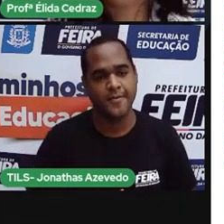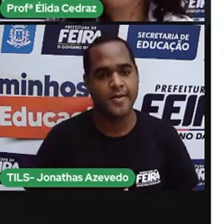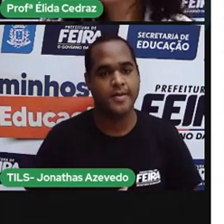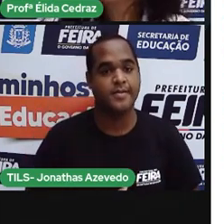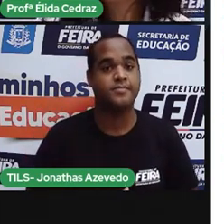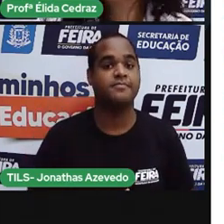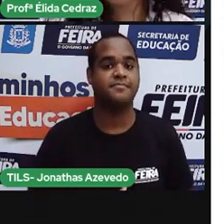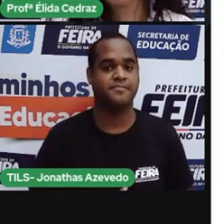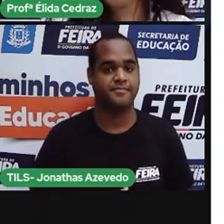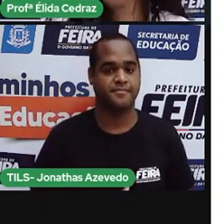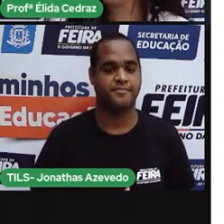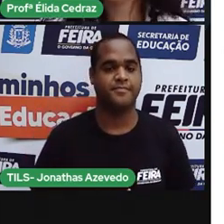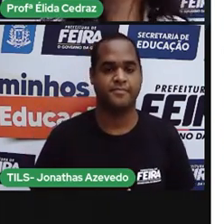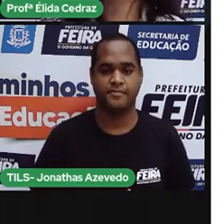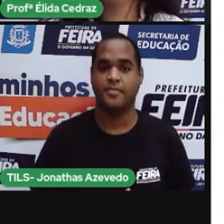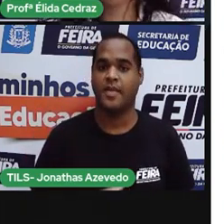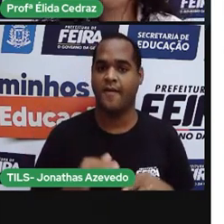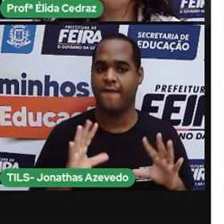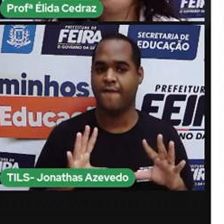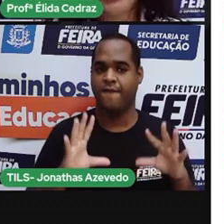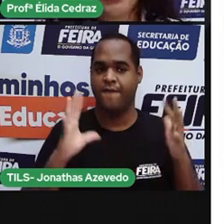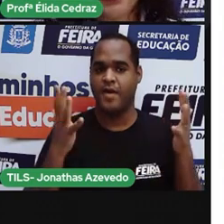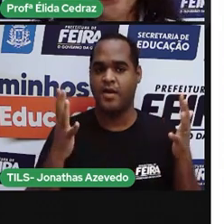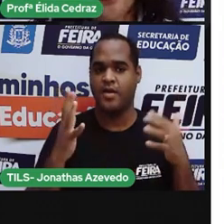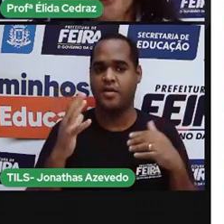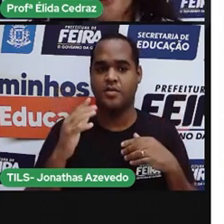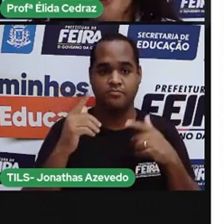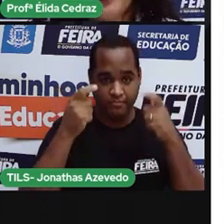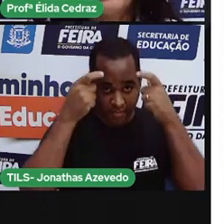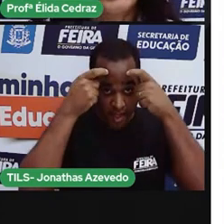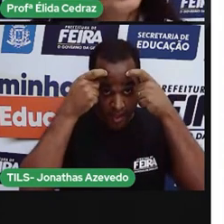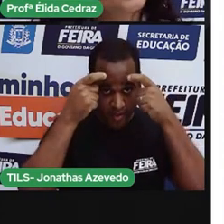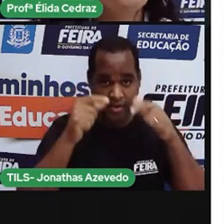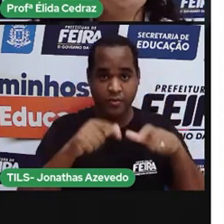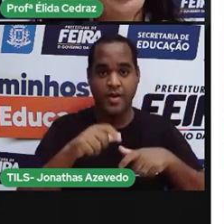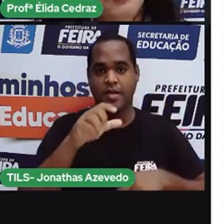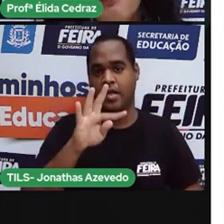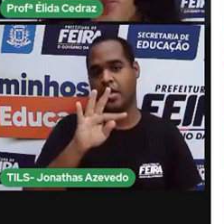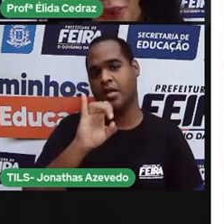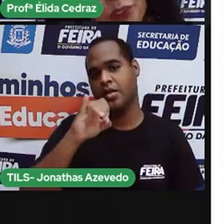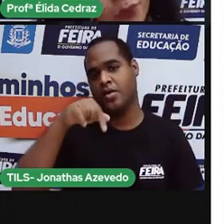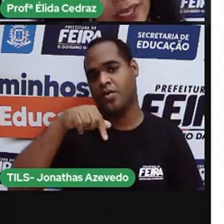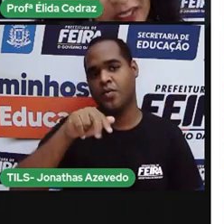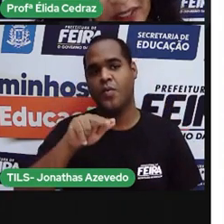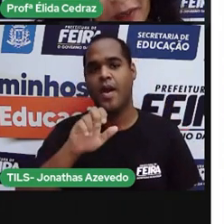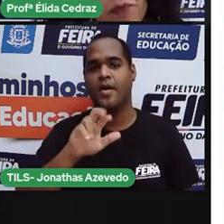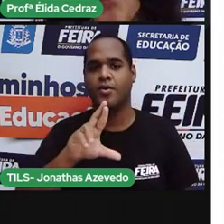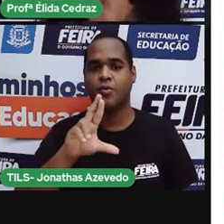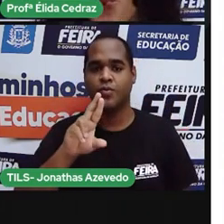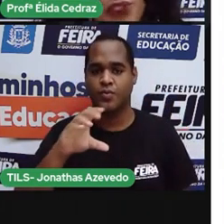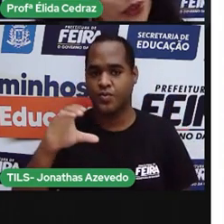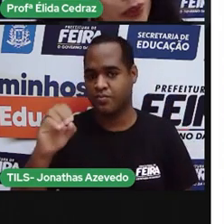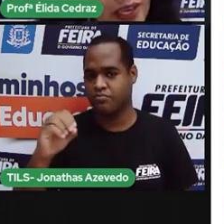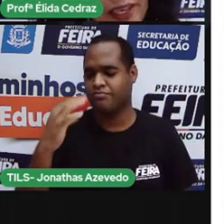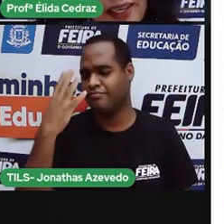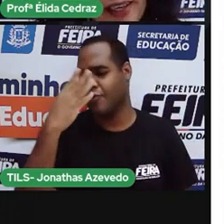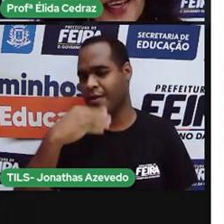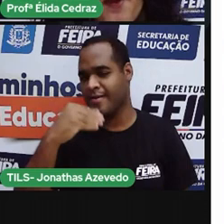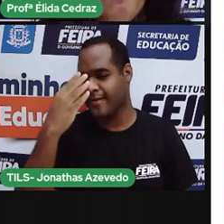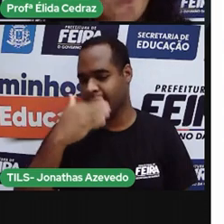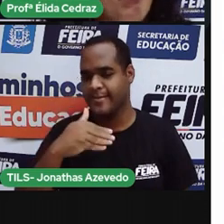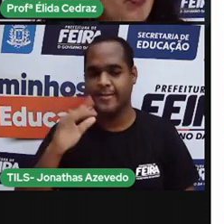A festa de reis em ti para os seus. Gente, é uma festa muito linda, muito